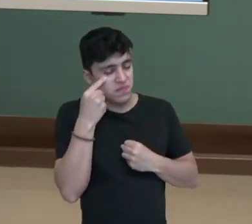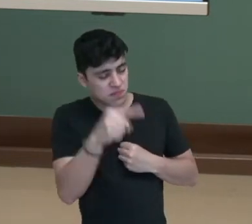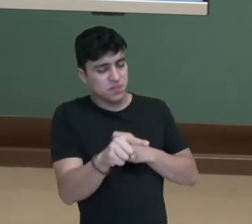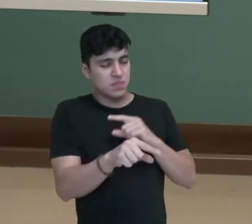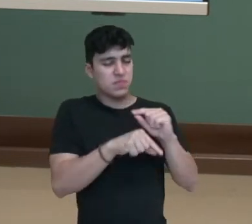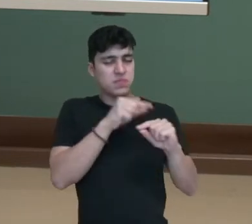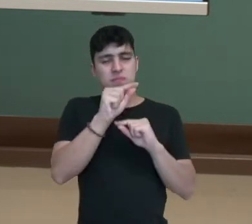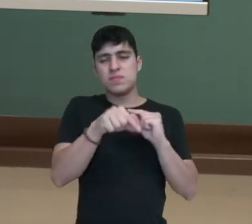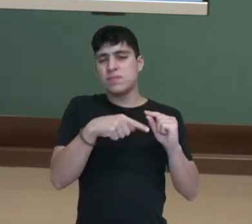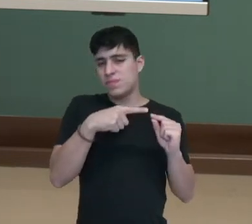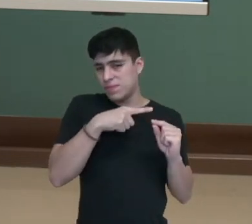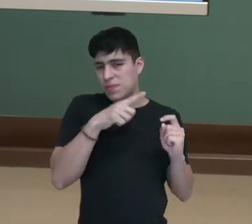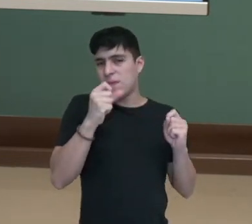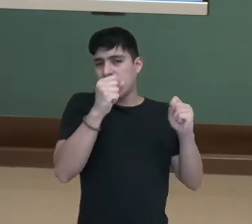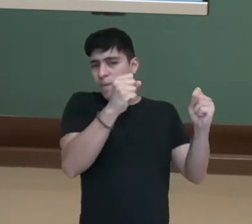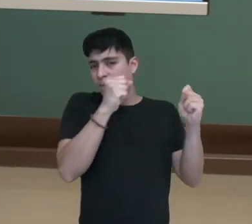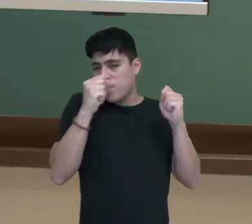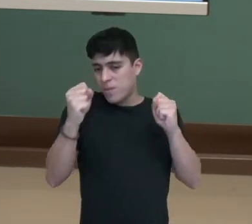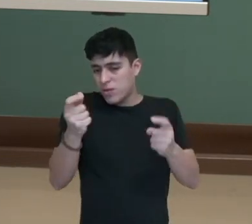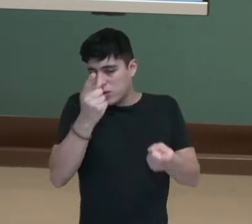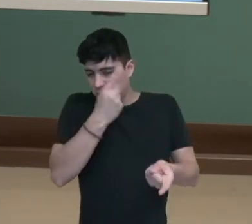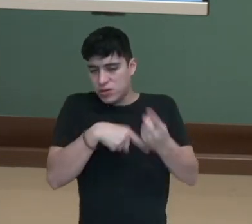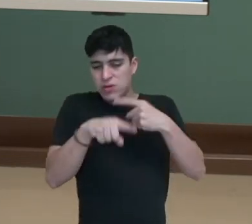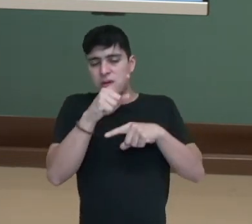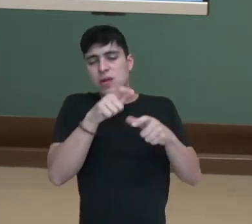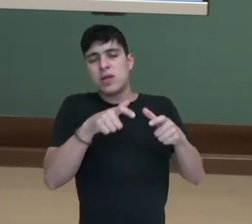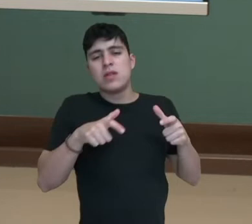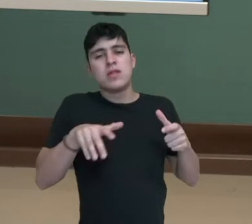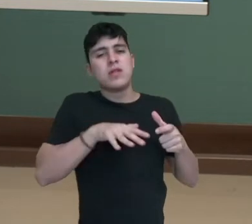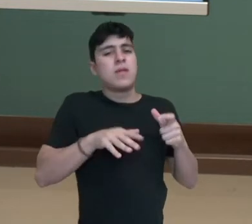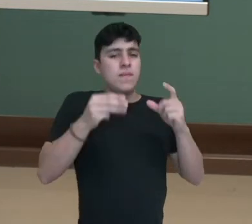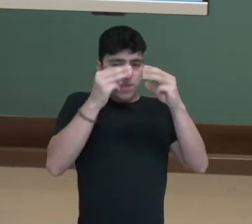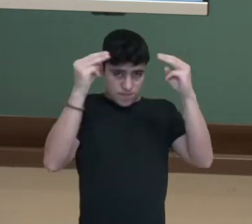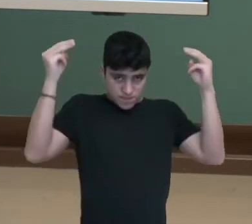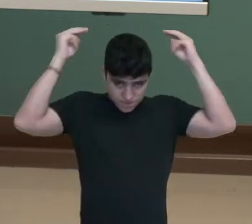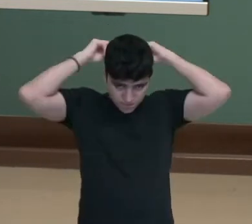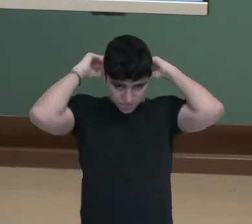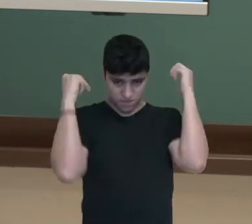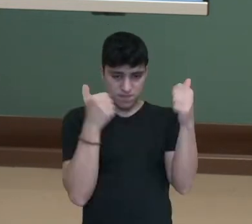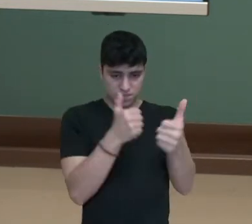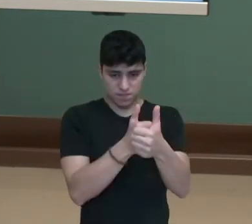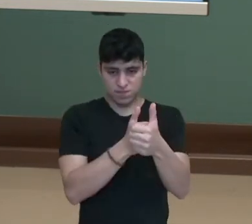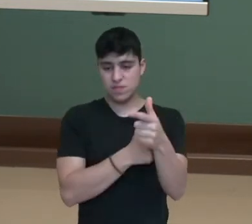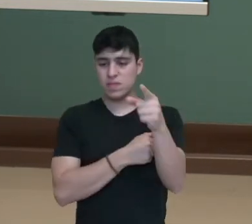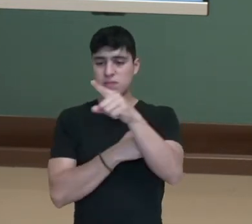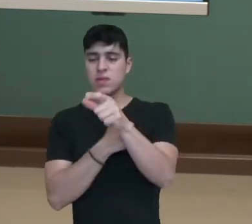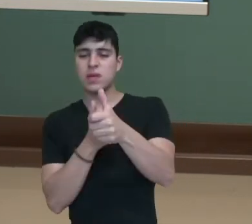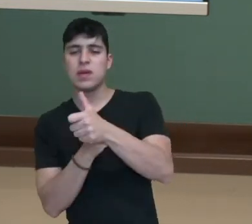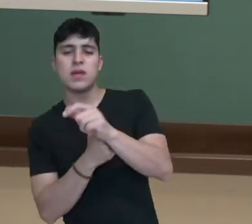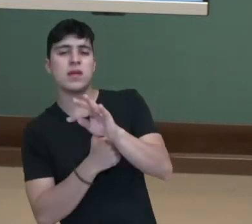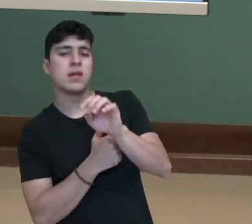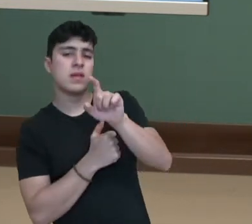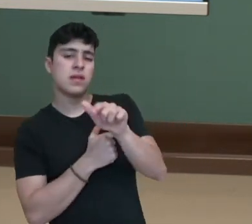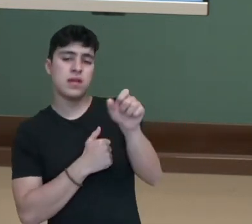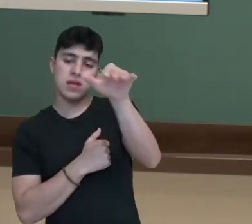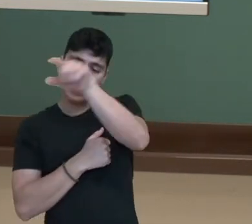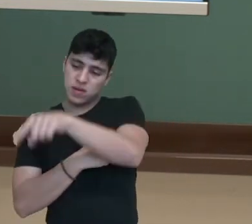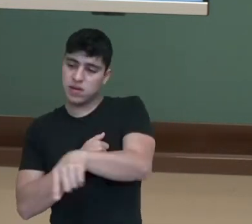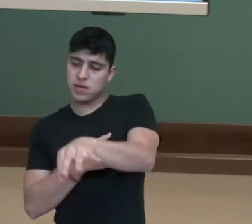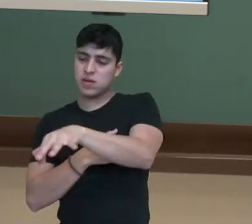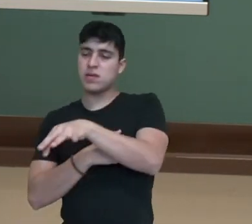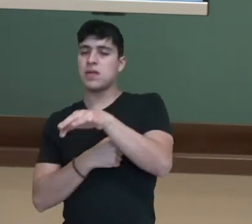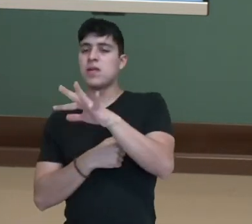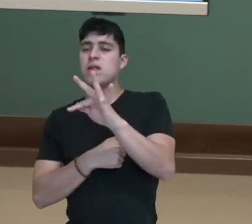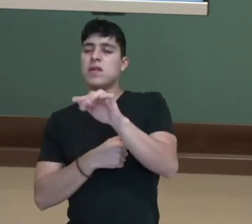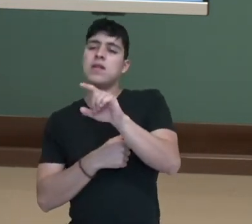uma grande potencialização, tanto na região do México, próxima ao México, no estado do Texas, na região da Flórida e